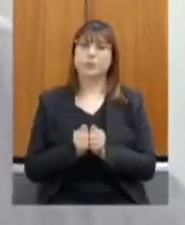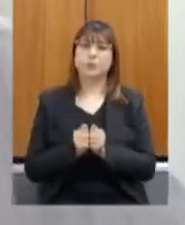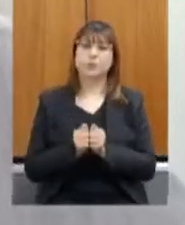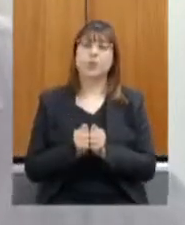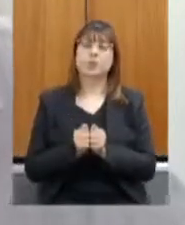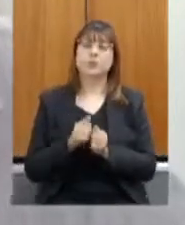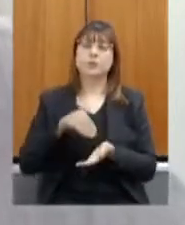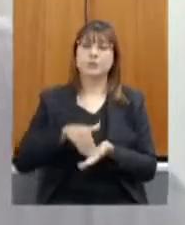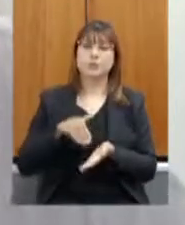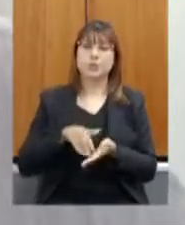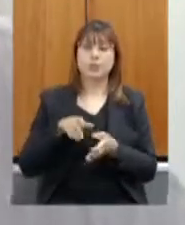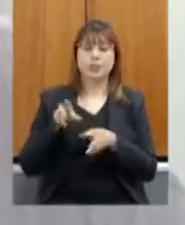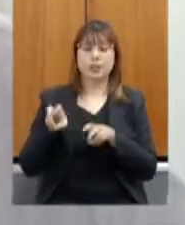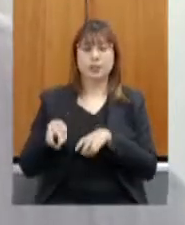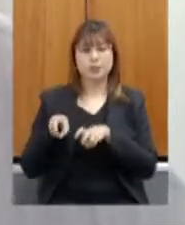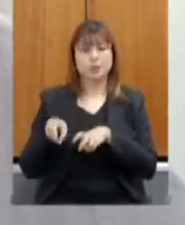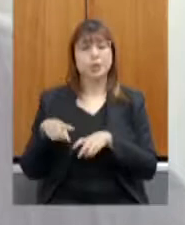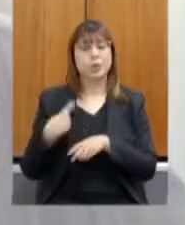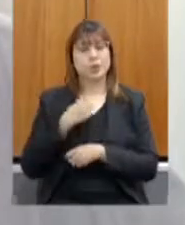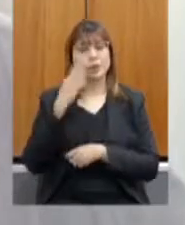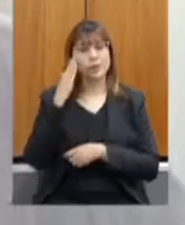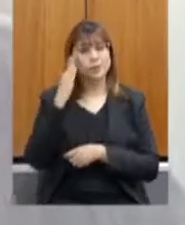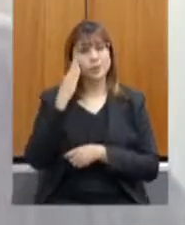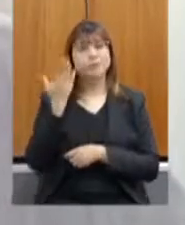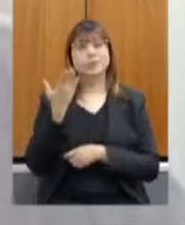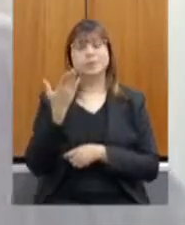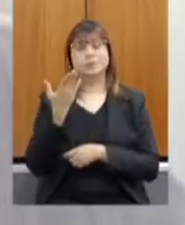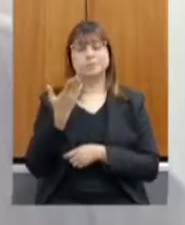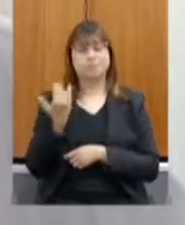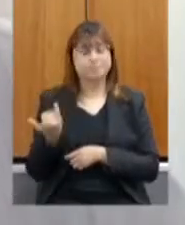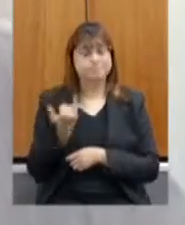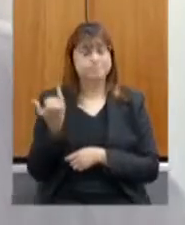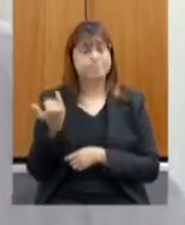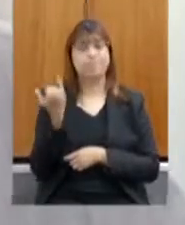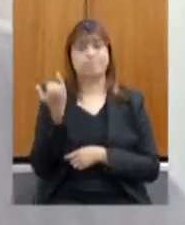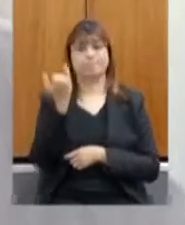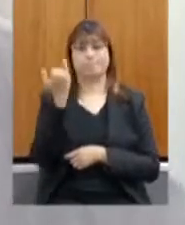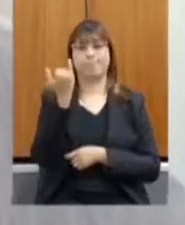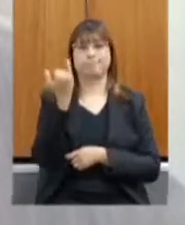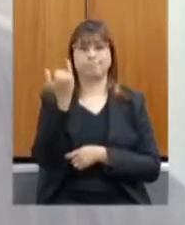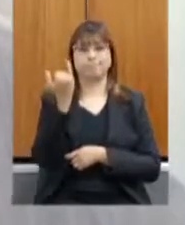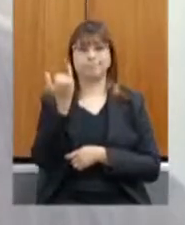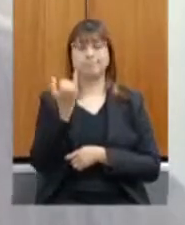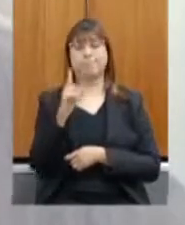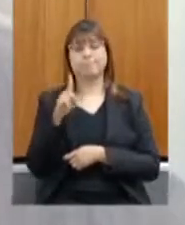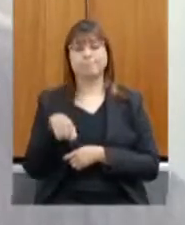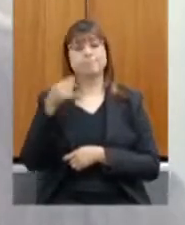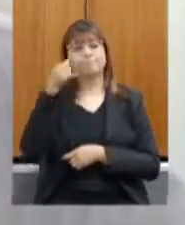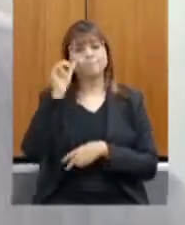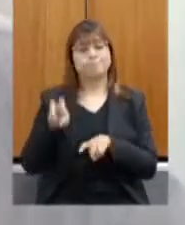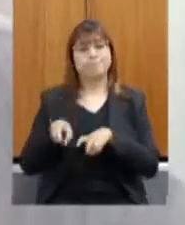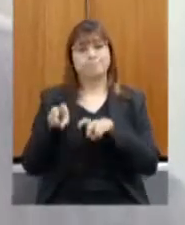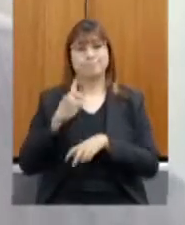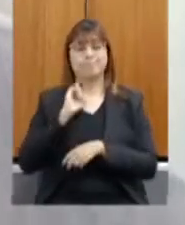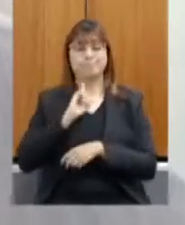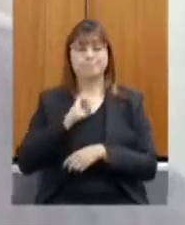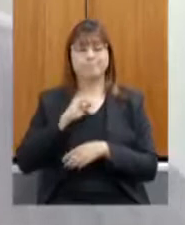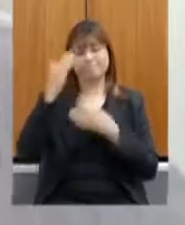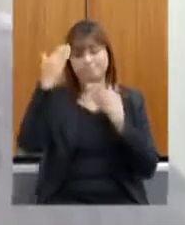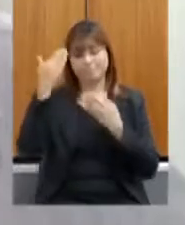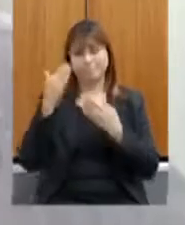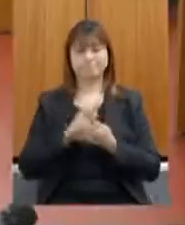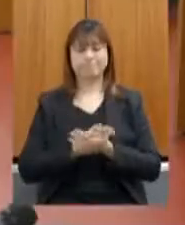Agricultura que a gente sabe que é um dos carros chefes que é o nosso agronegócio de Minas Gerais muito obrigado